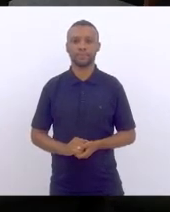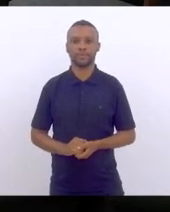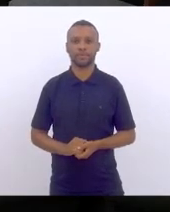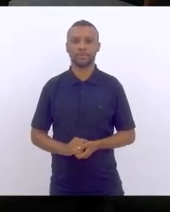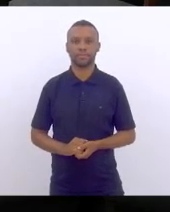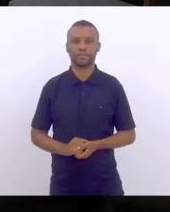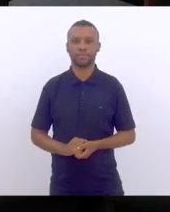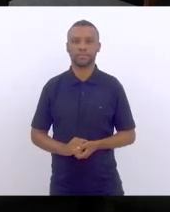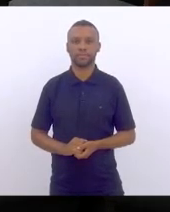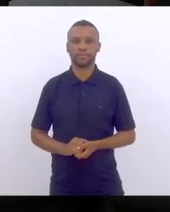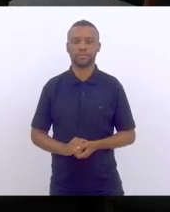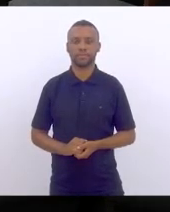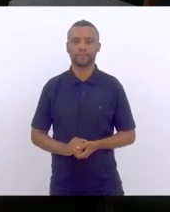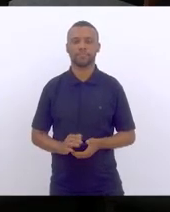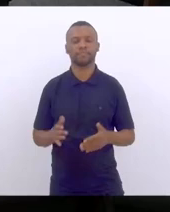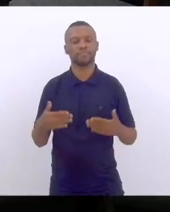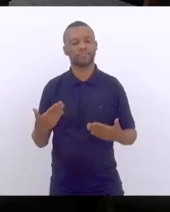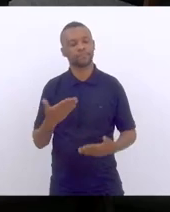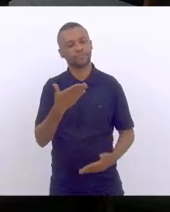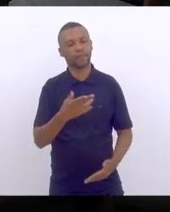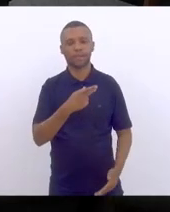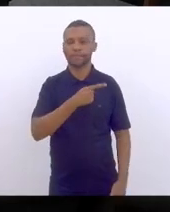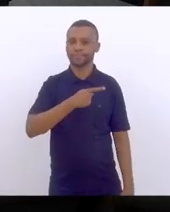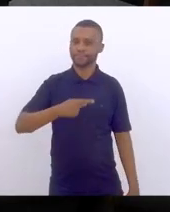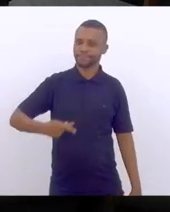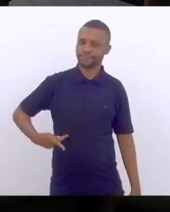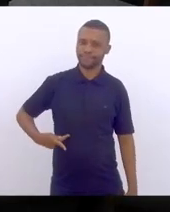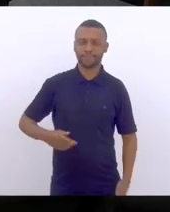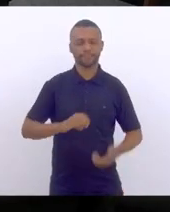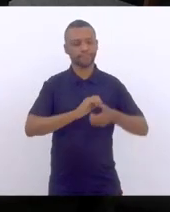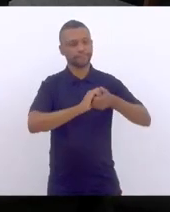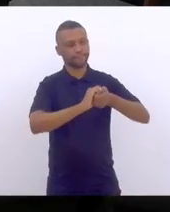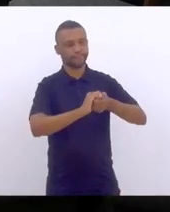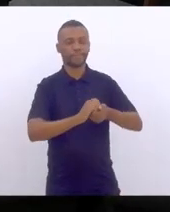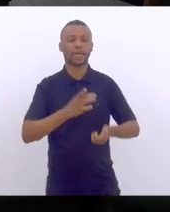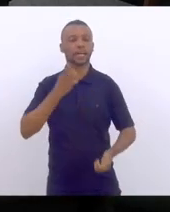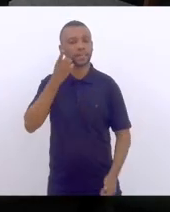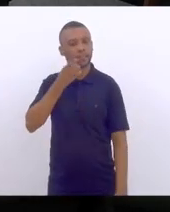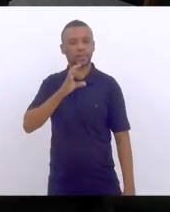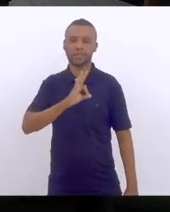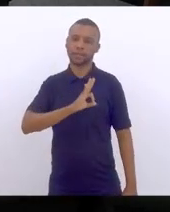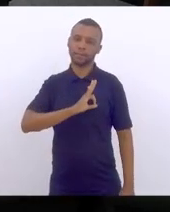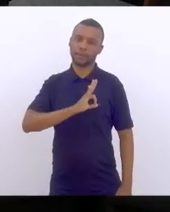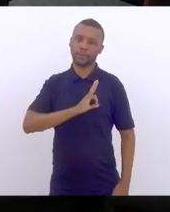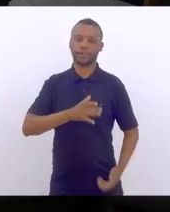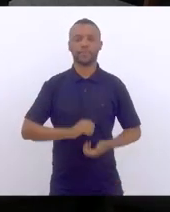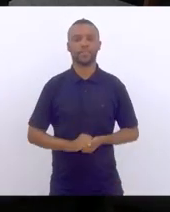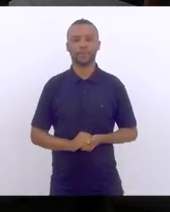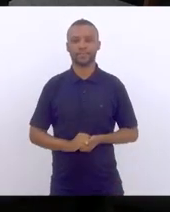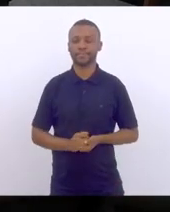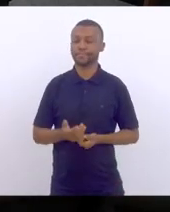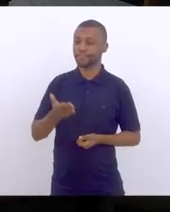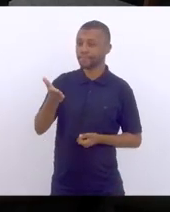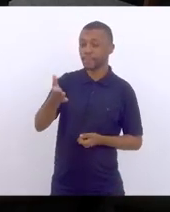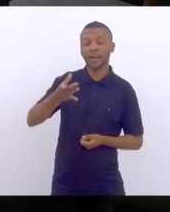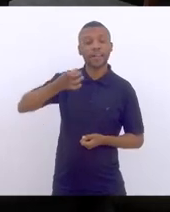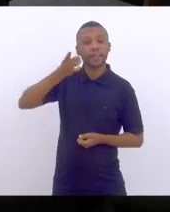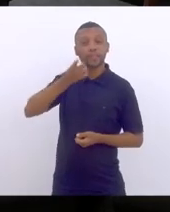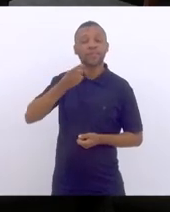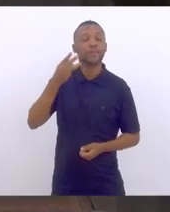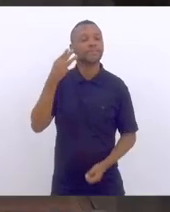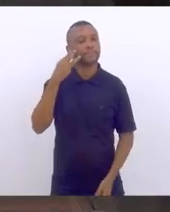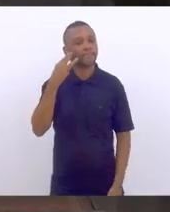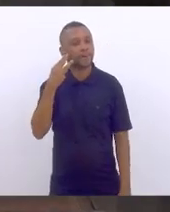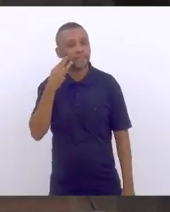Senhora presidente, deputada Marta Rocha, senhor deputado Valdeque